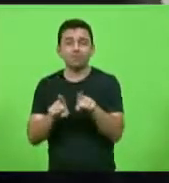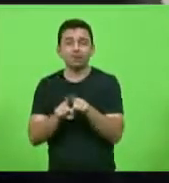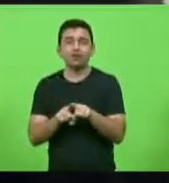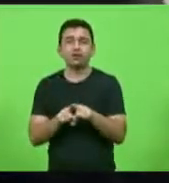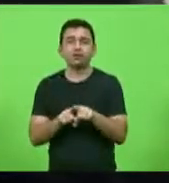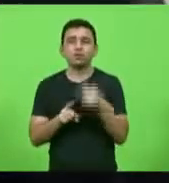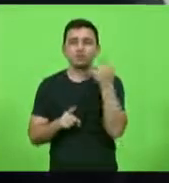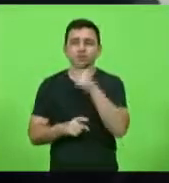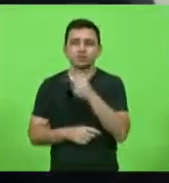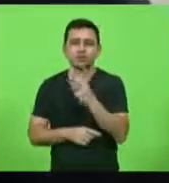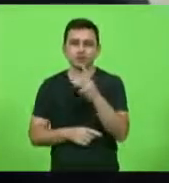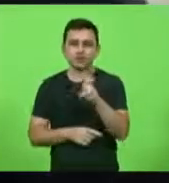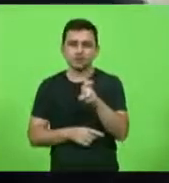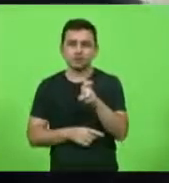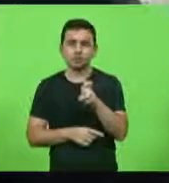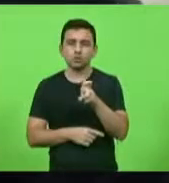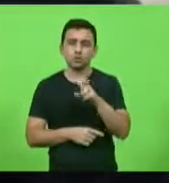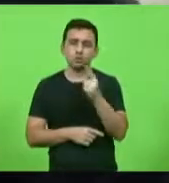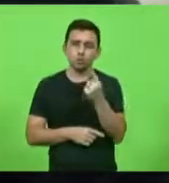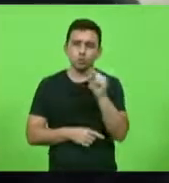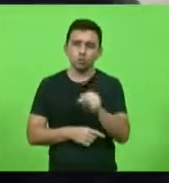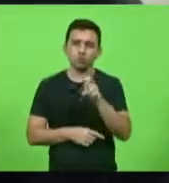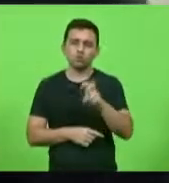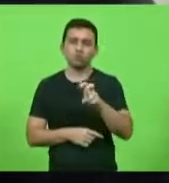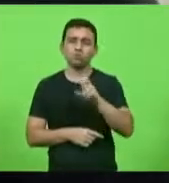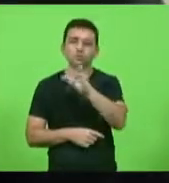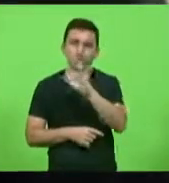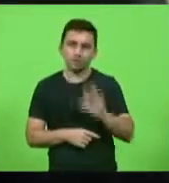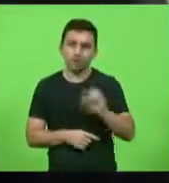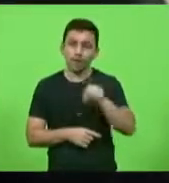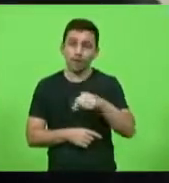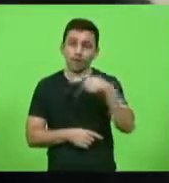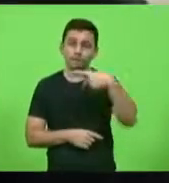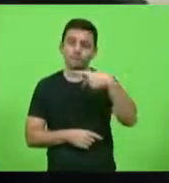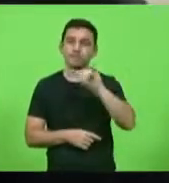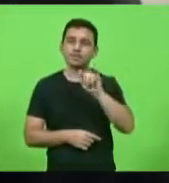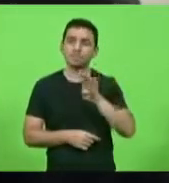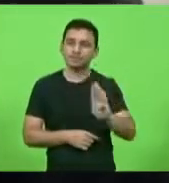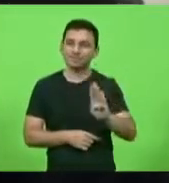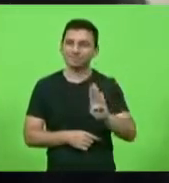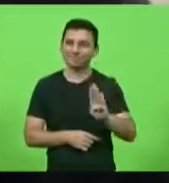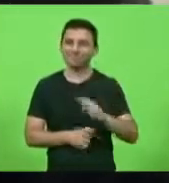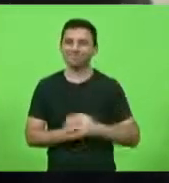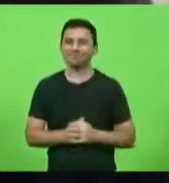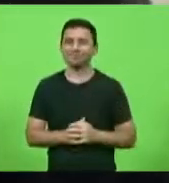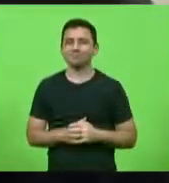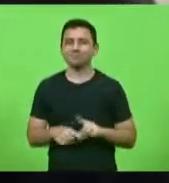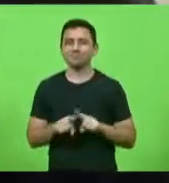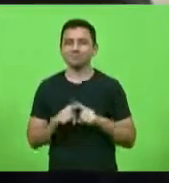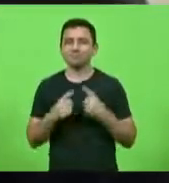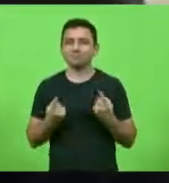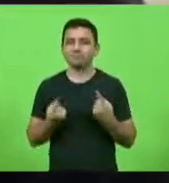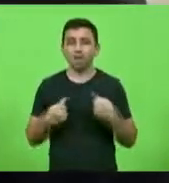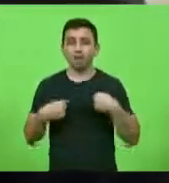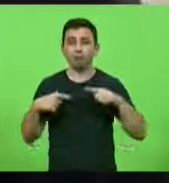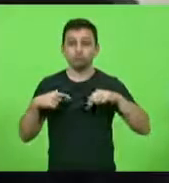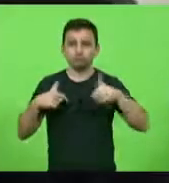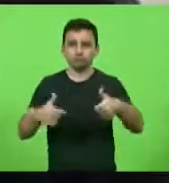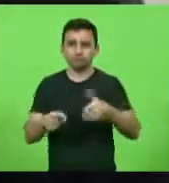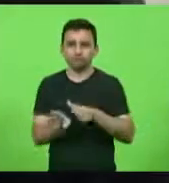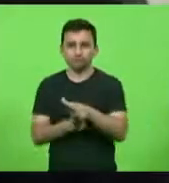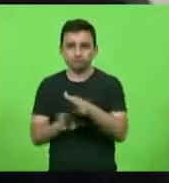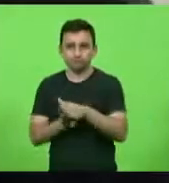,1% do PIB além de gerarem pelo menos metade dos empregos formais eu tomei a iniciativa de sugerir a